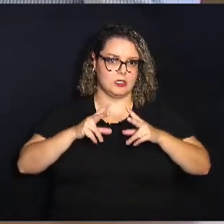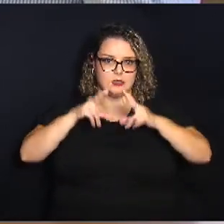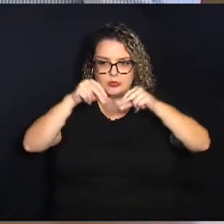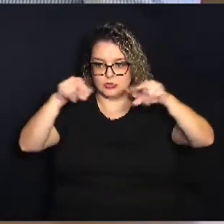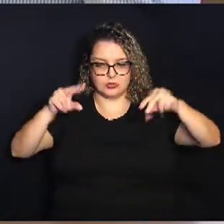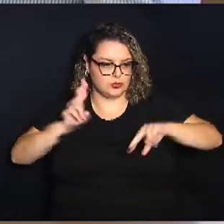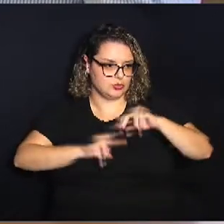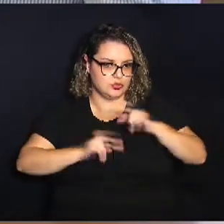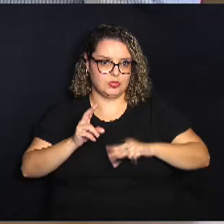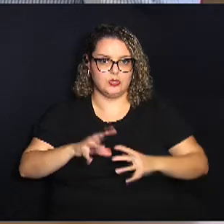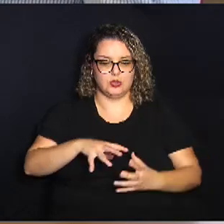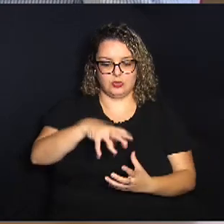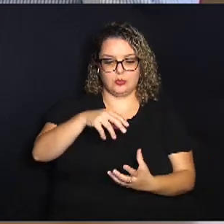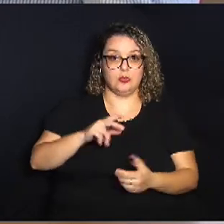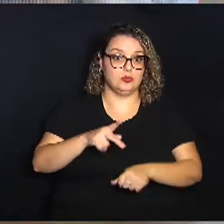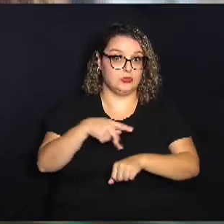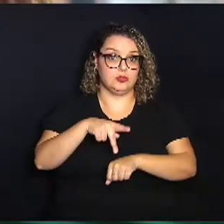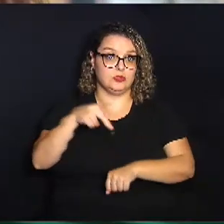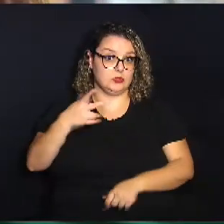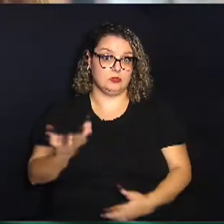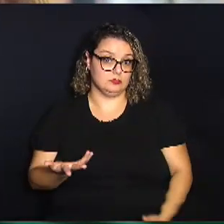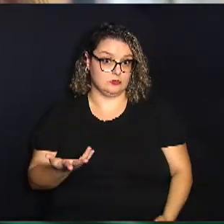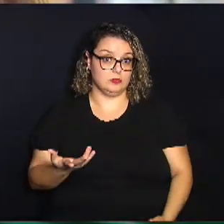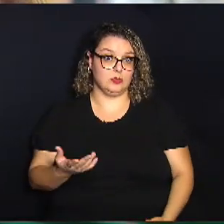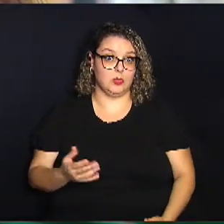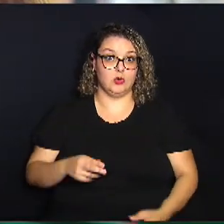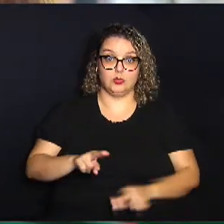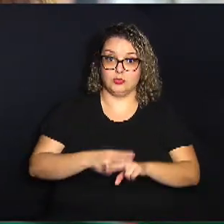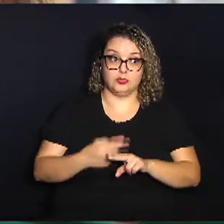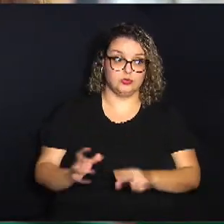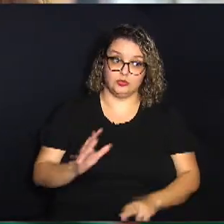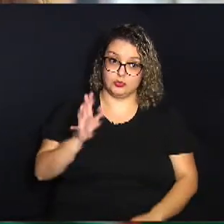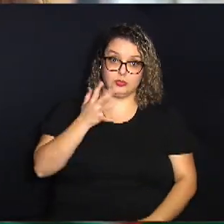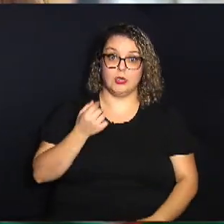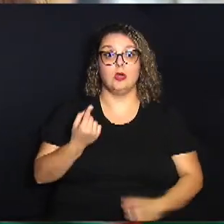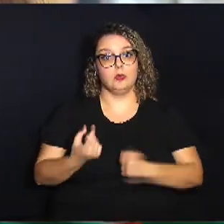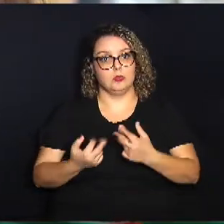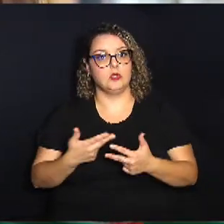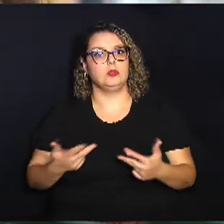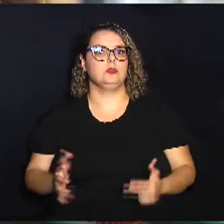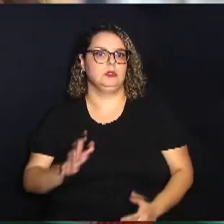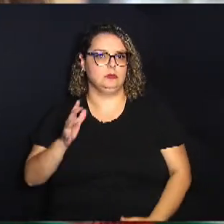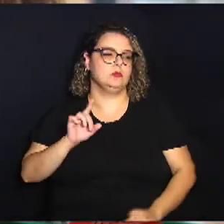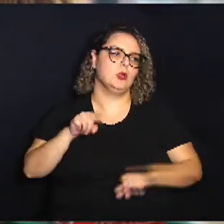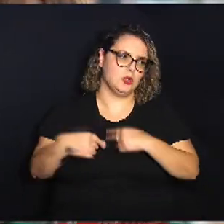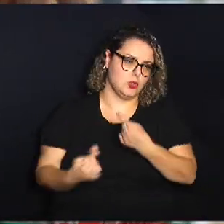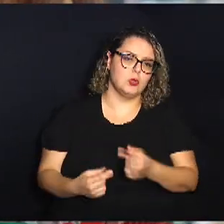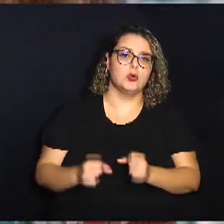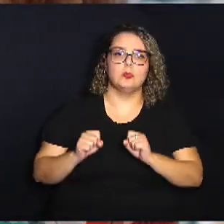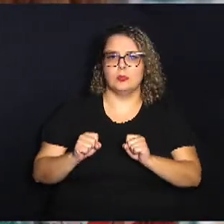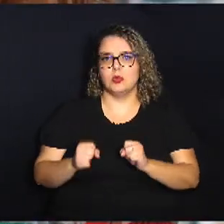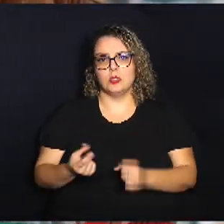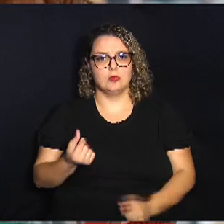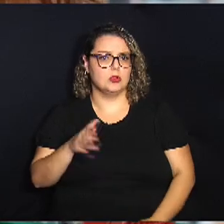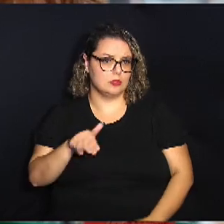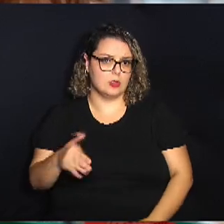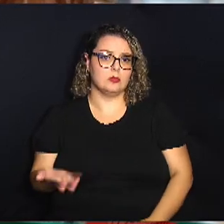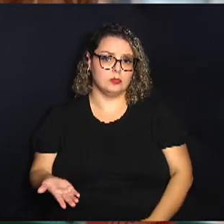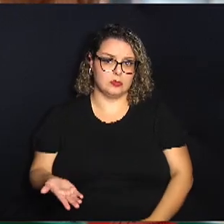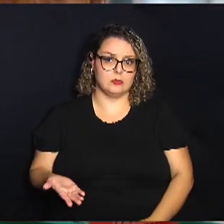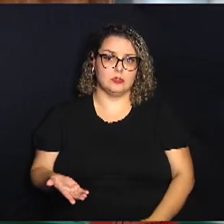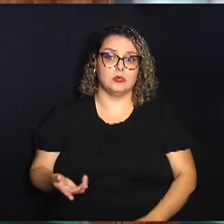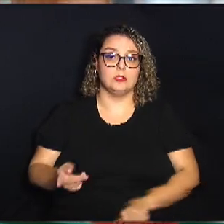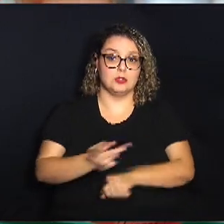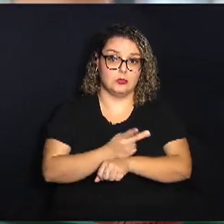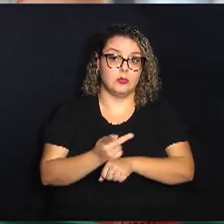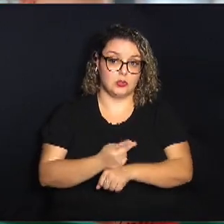páscoa o chocolate sobe de preço então tem algumas coisas que vão subir mas outros mercados podem fazer promoções então busque as